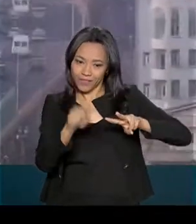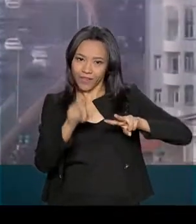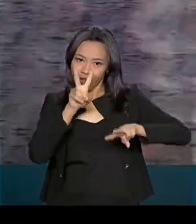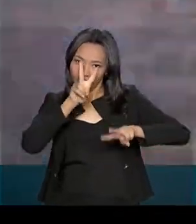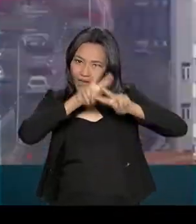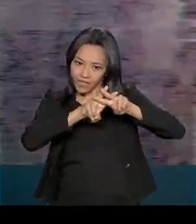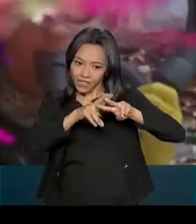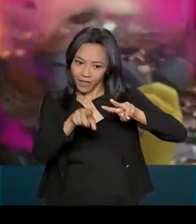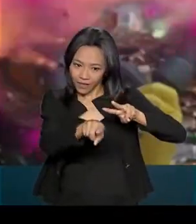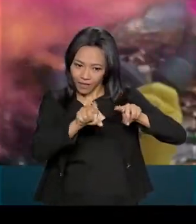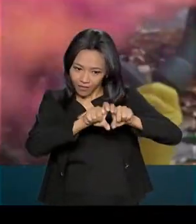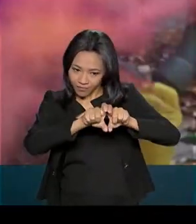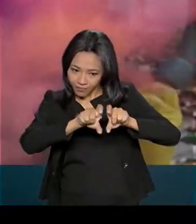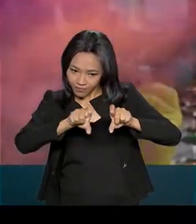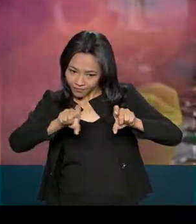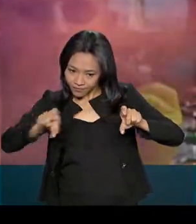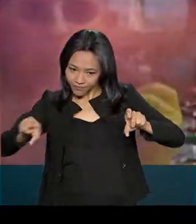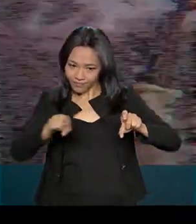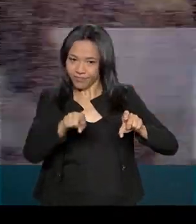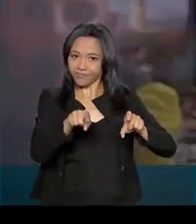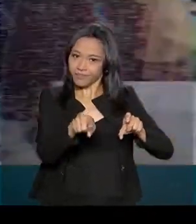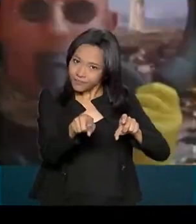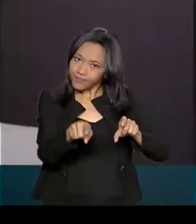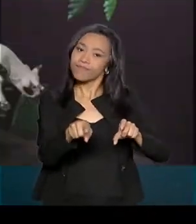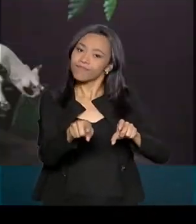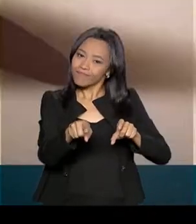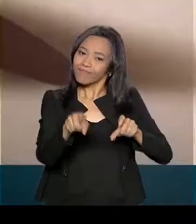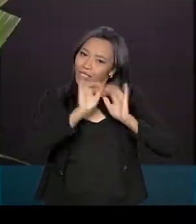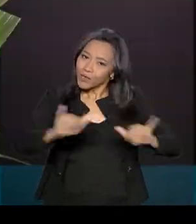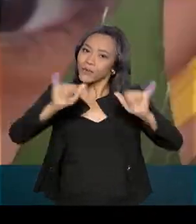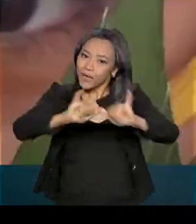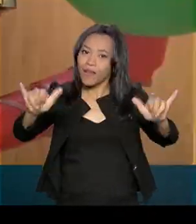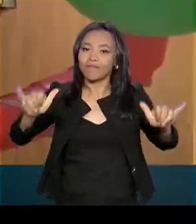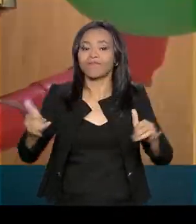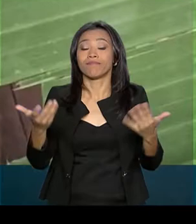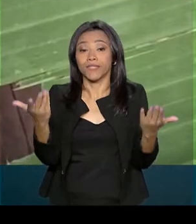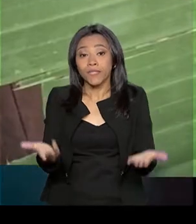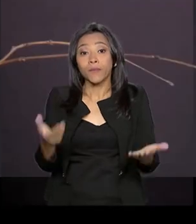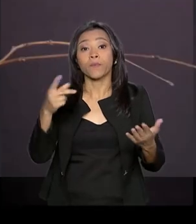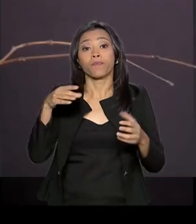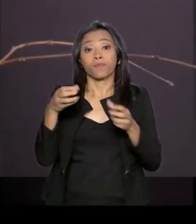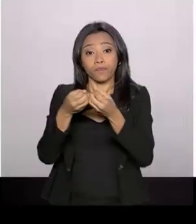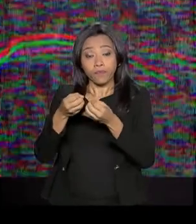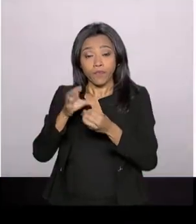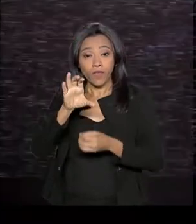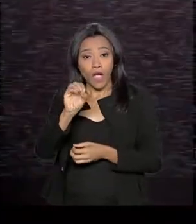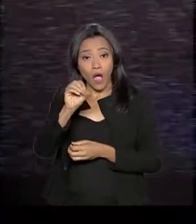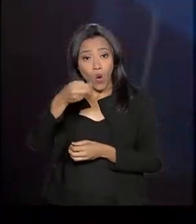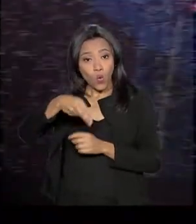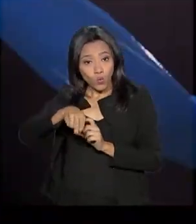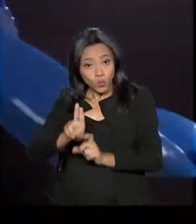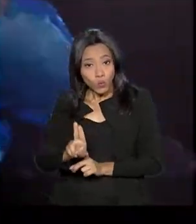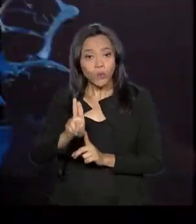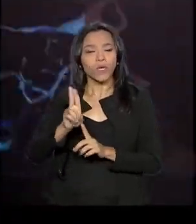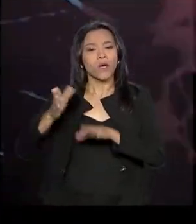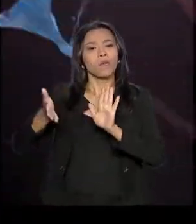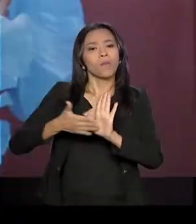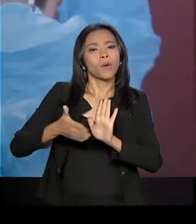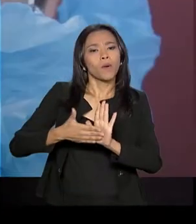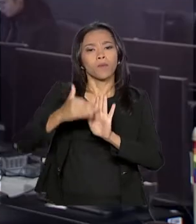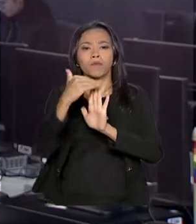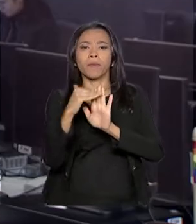hashtag, jogo da velha, combater a poluição do ar. Além disso, a ONU propõe mudanças importantes